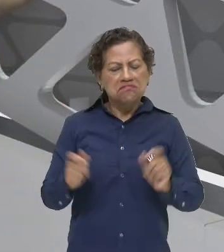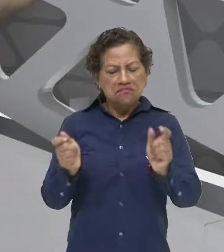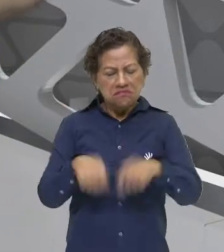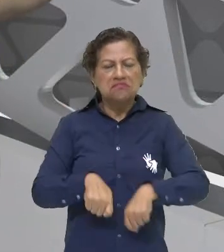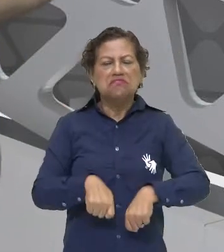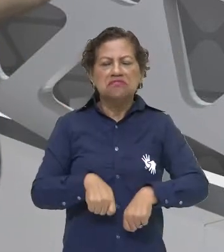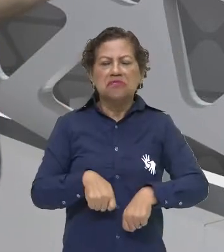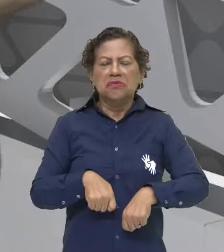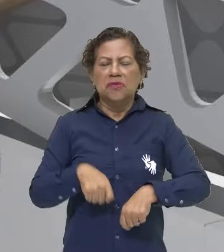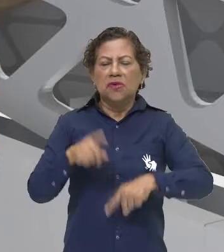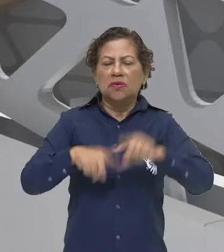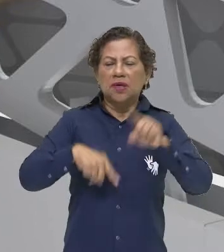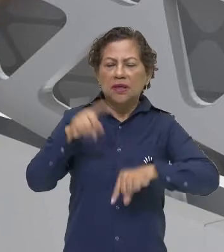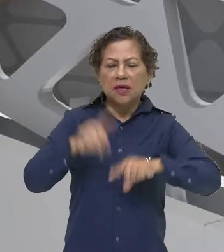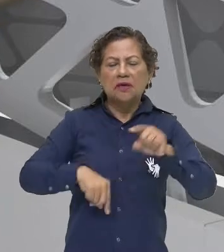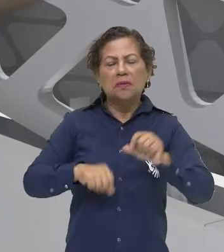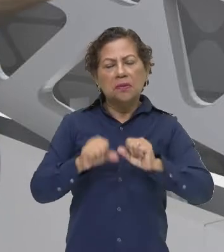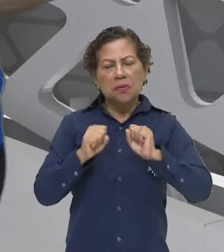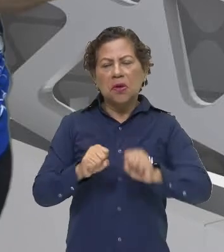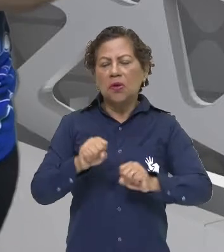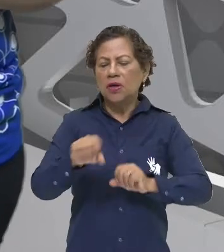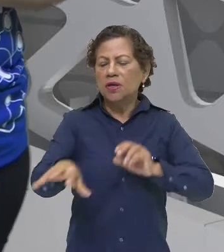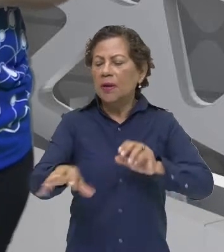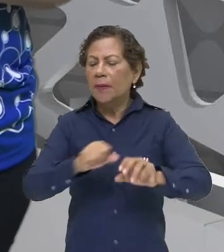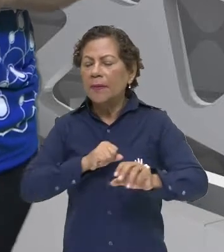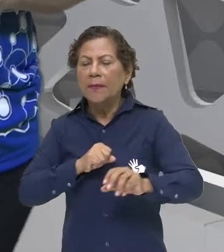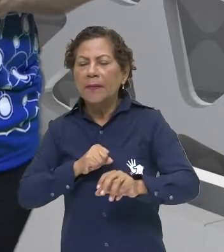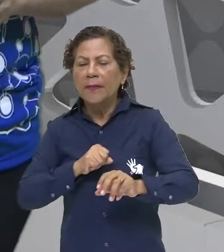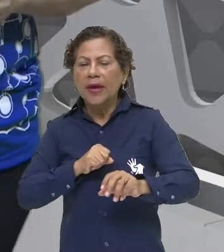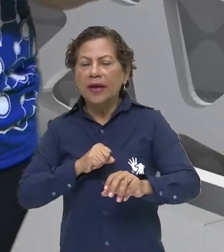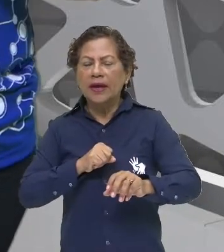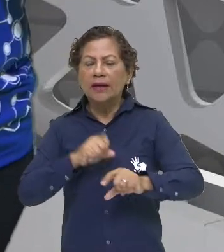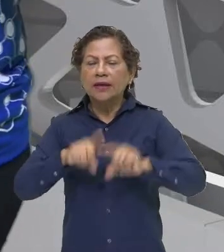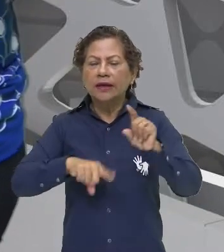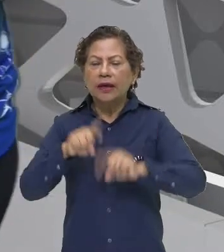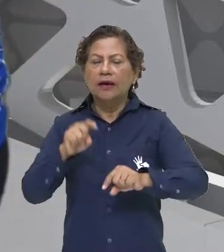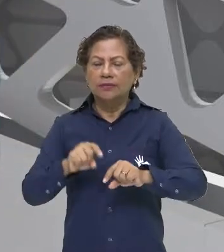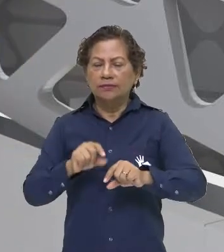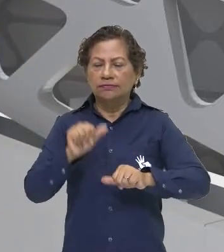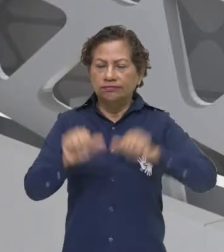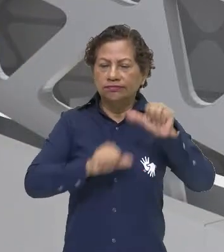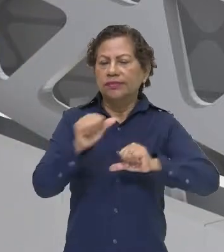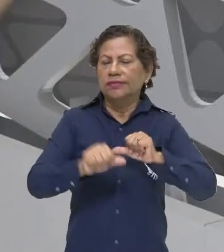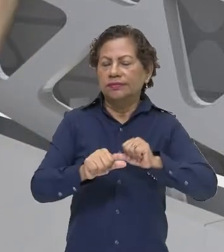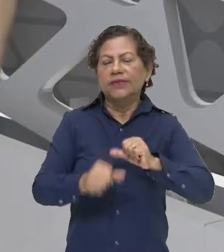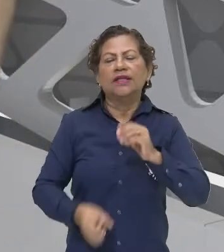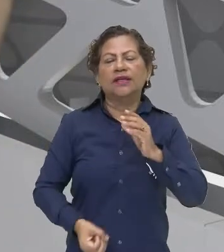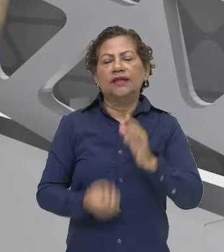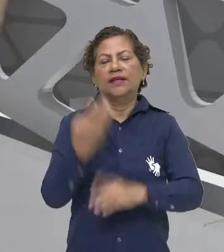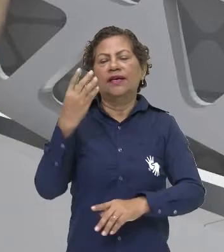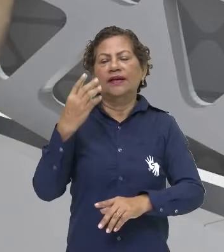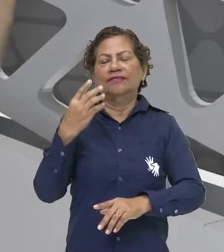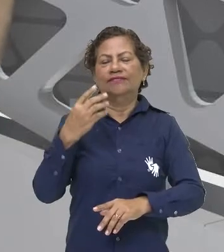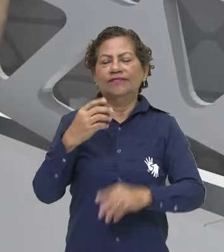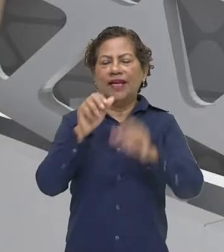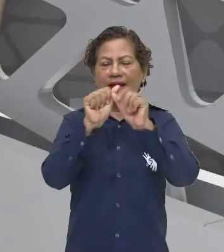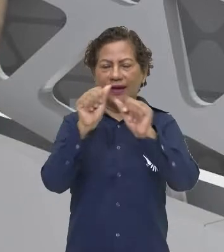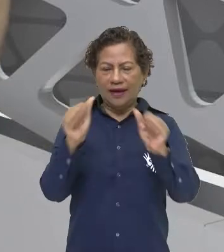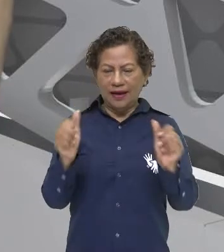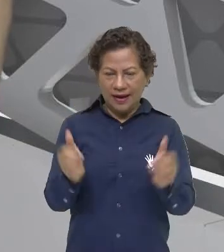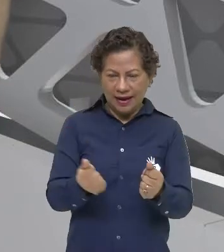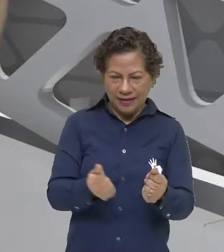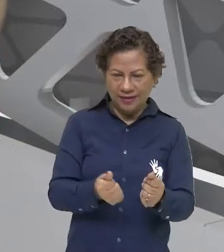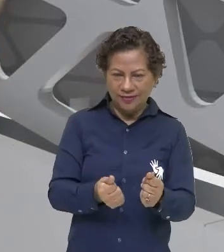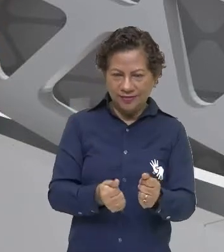funcionalidade depende do olhar e vai causar o quê? Ele vai ser uma obra de arte. E o que ele fez? Ele